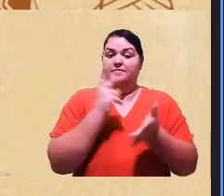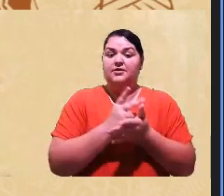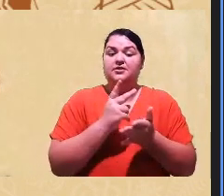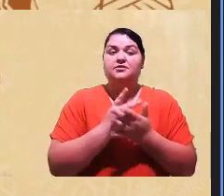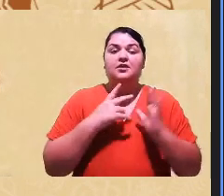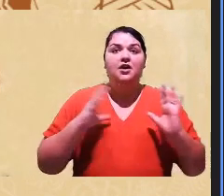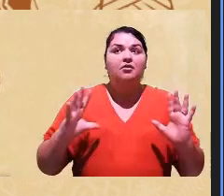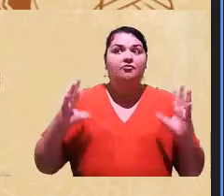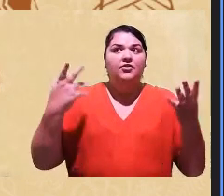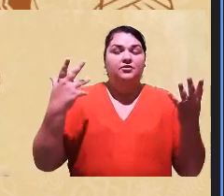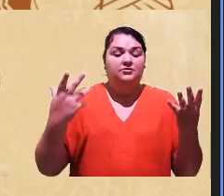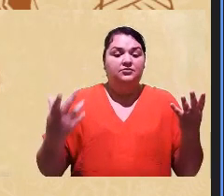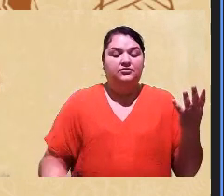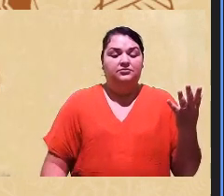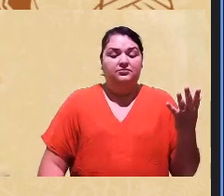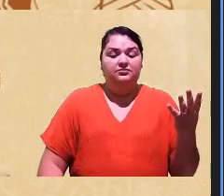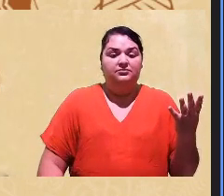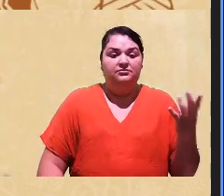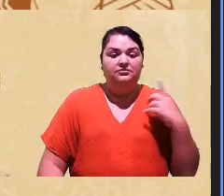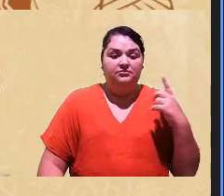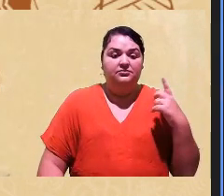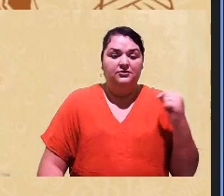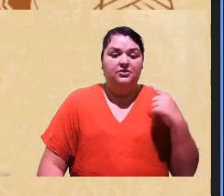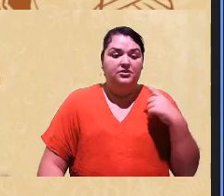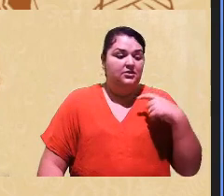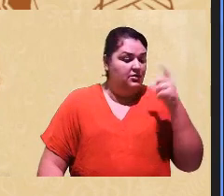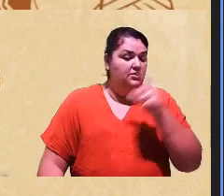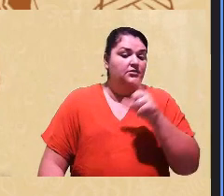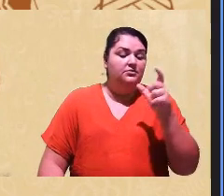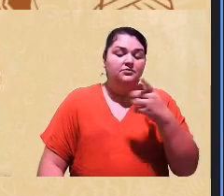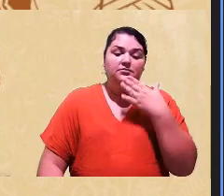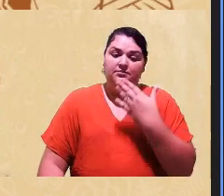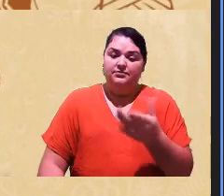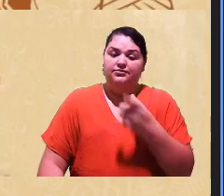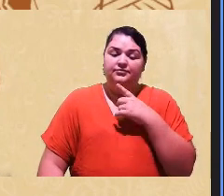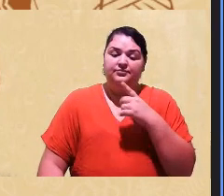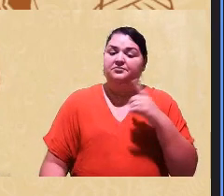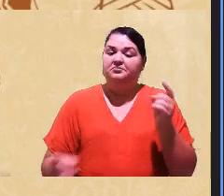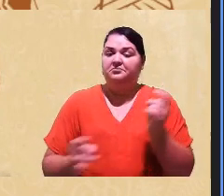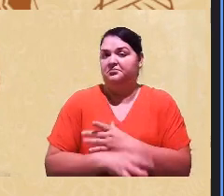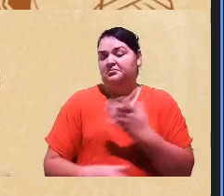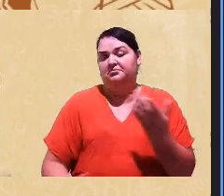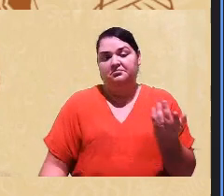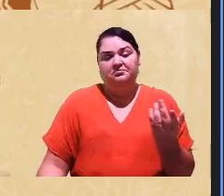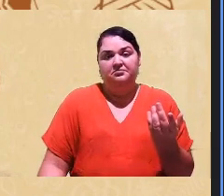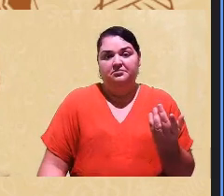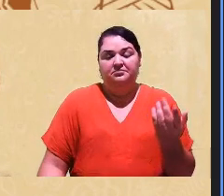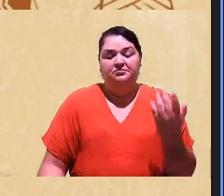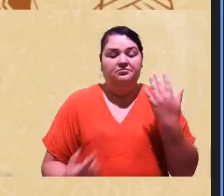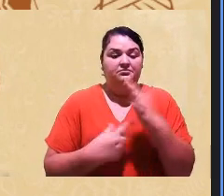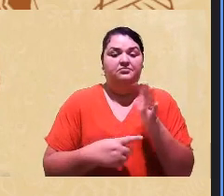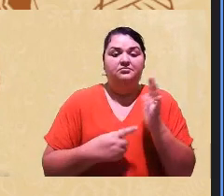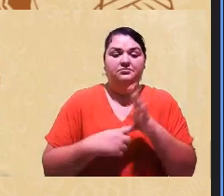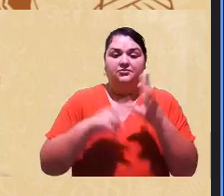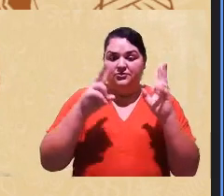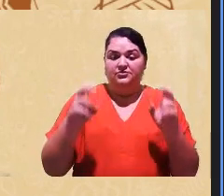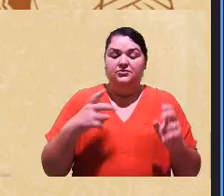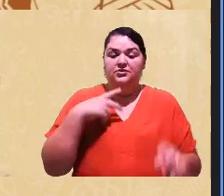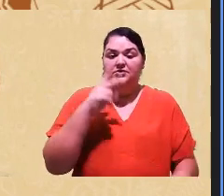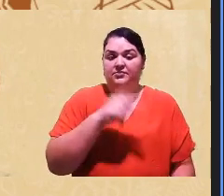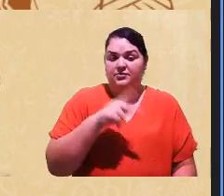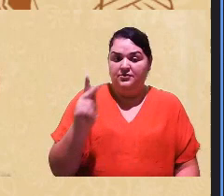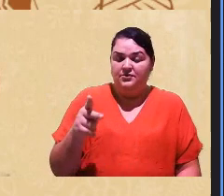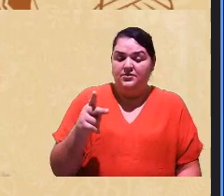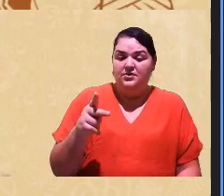é em um em um outro departamento que acabava tocando nesse assunto algum professor e aí eu tive